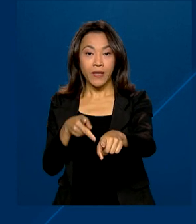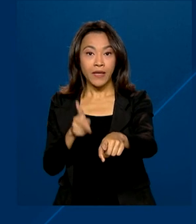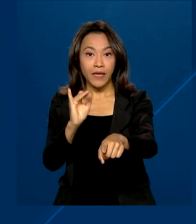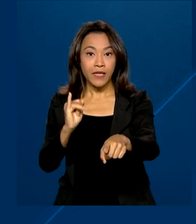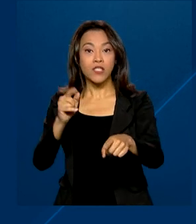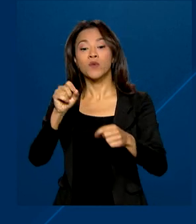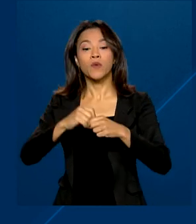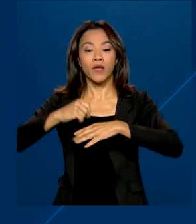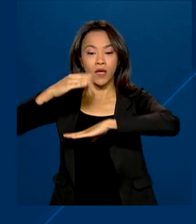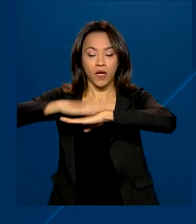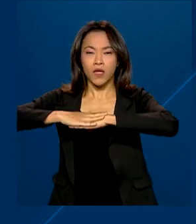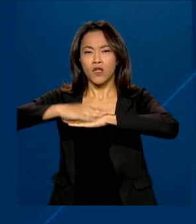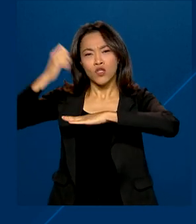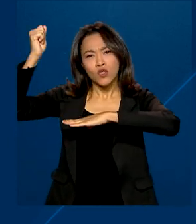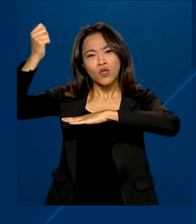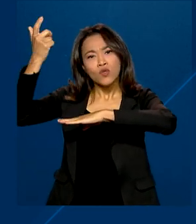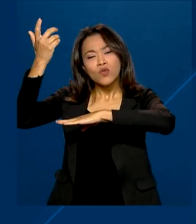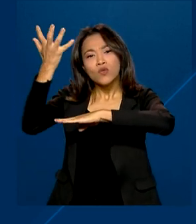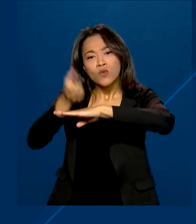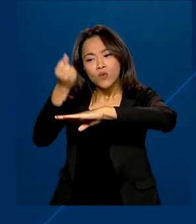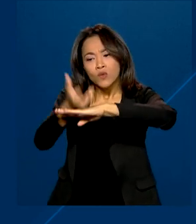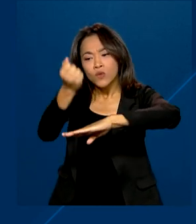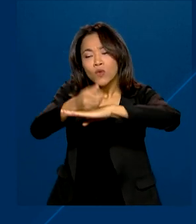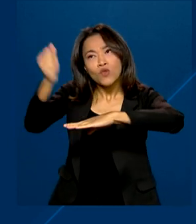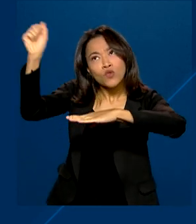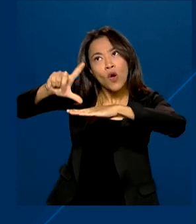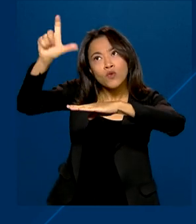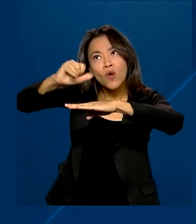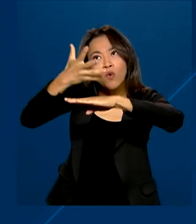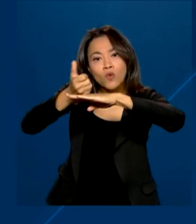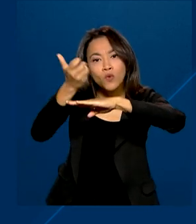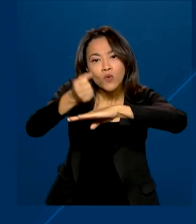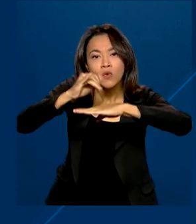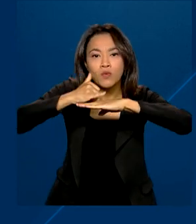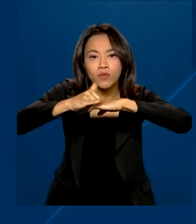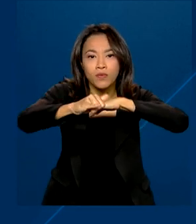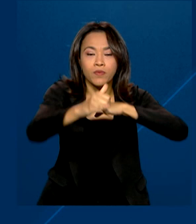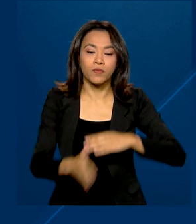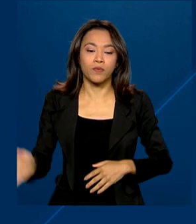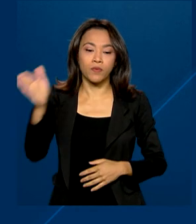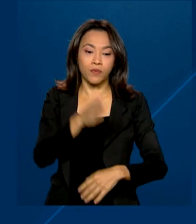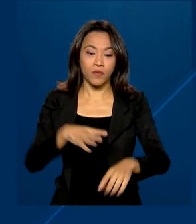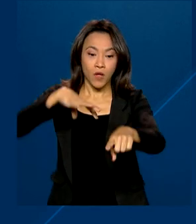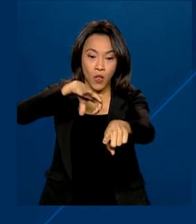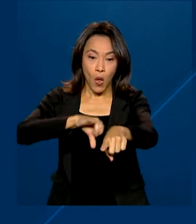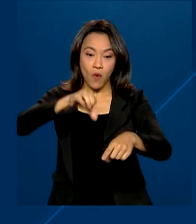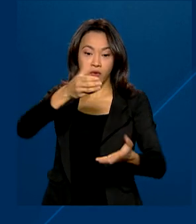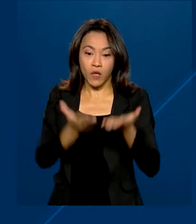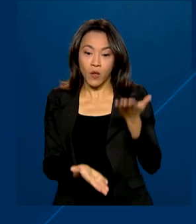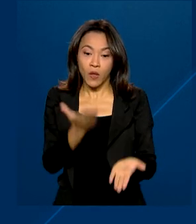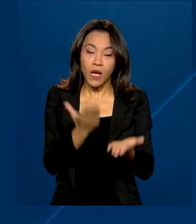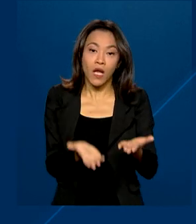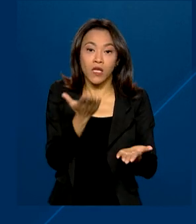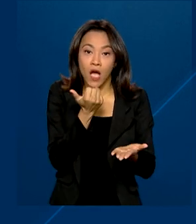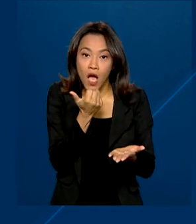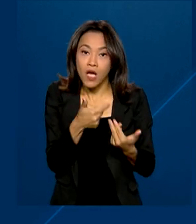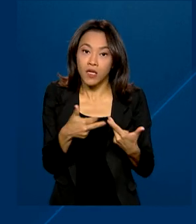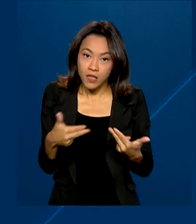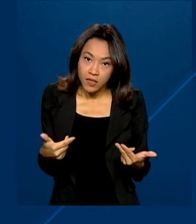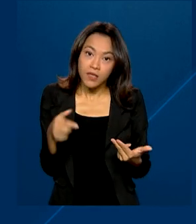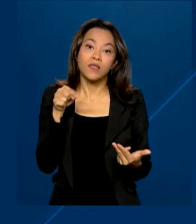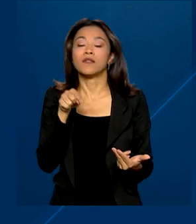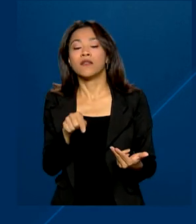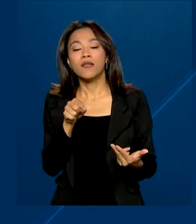para abastecer o equipamento de energia de forma autônoma, 9 toneladas de alimentos desidratados de alto teor nutritivo, o